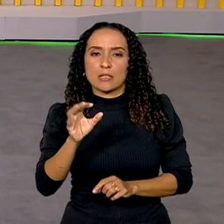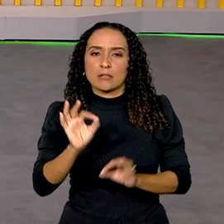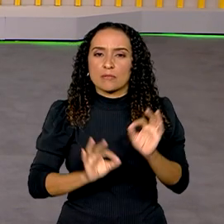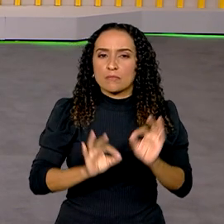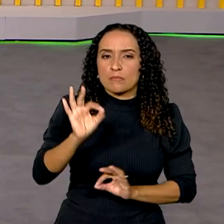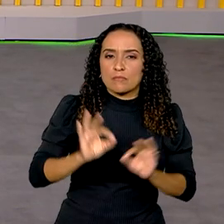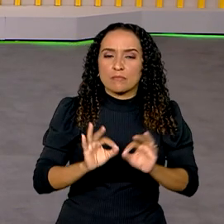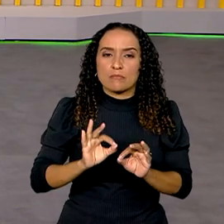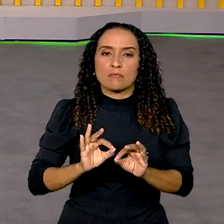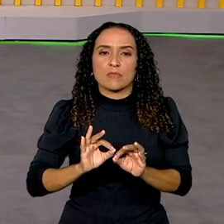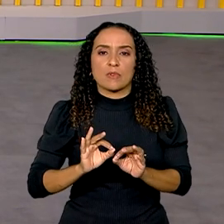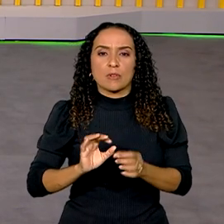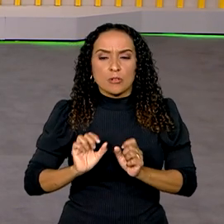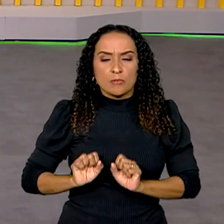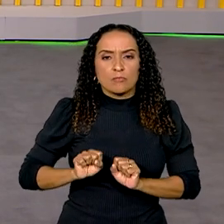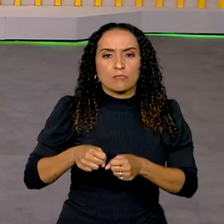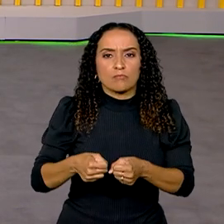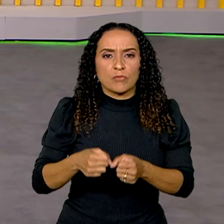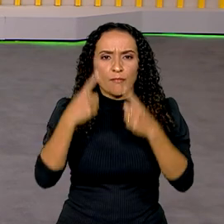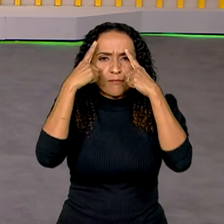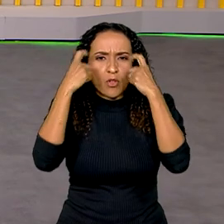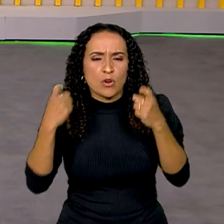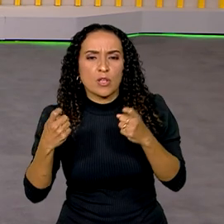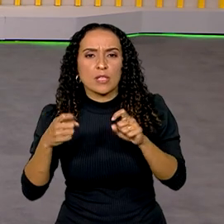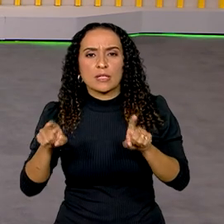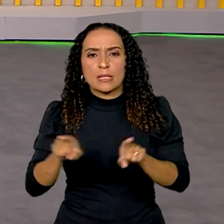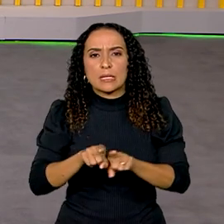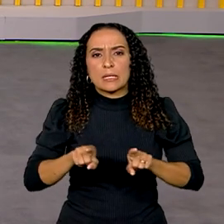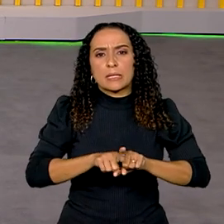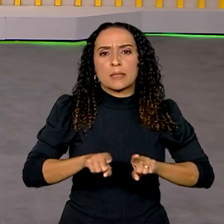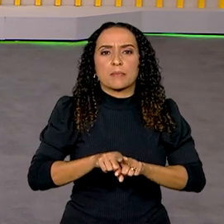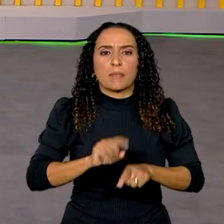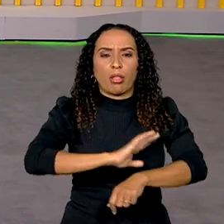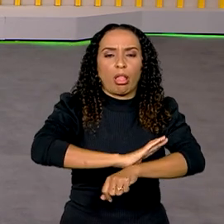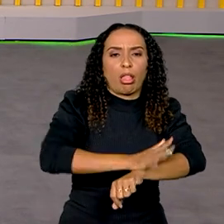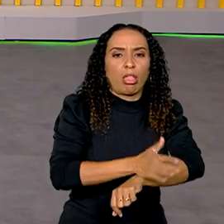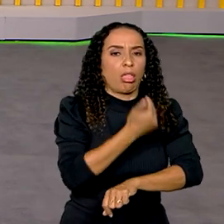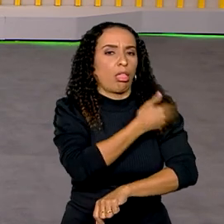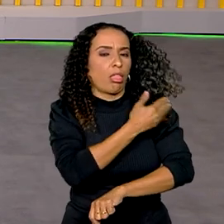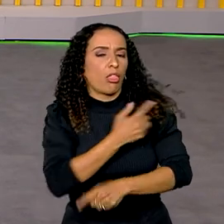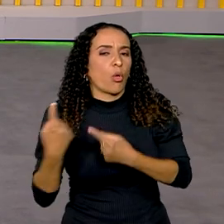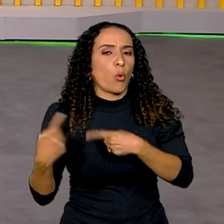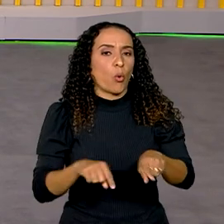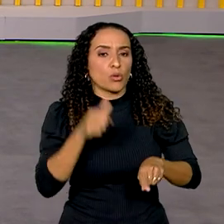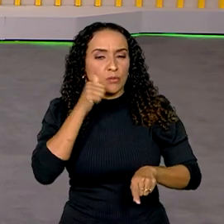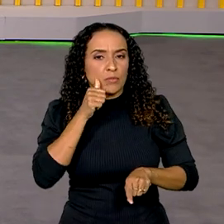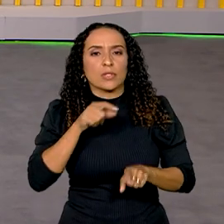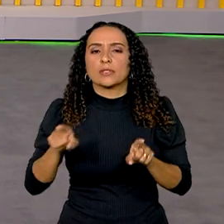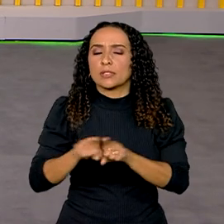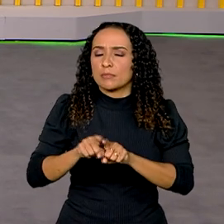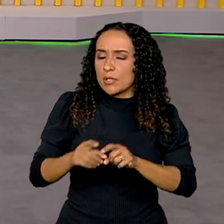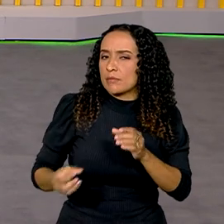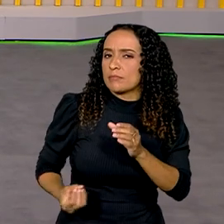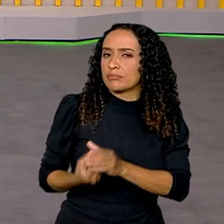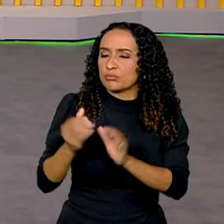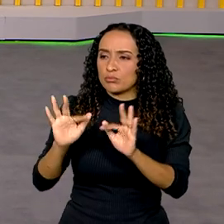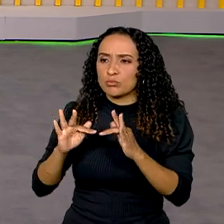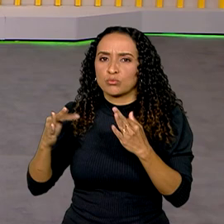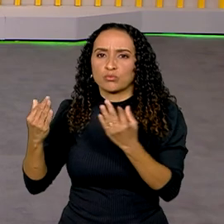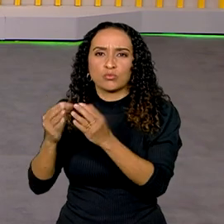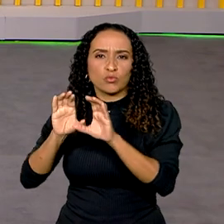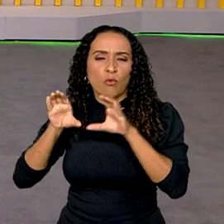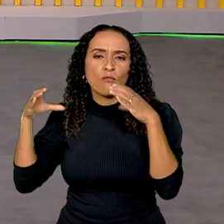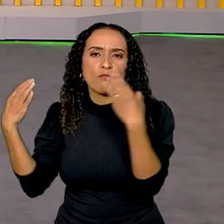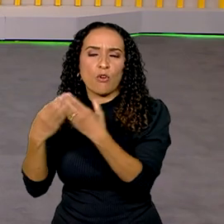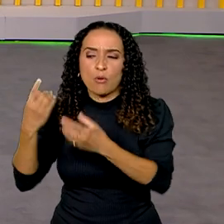para enfrentar a violência e a discriminação contra mulheres. Também foram instalados fóruns para ampliar